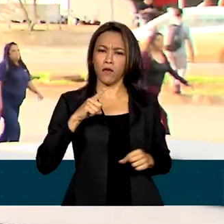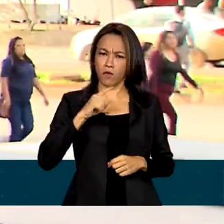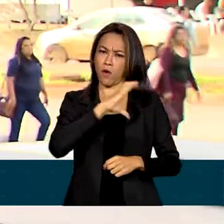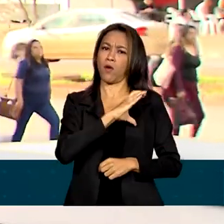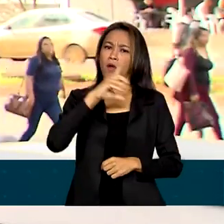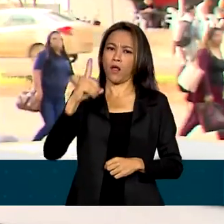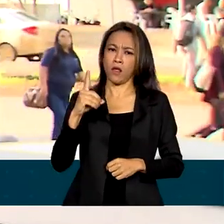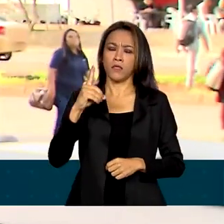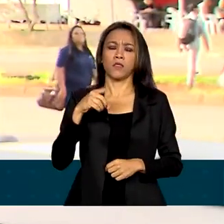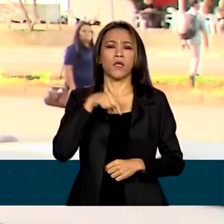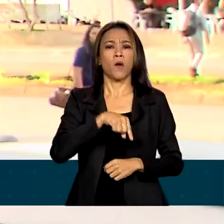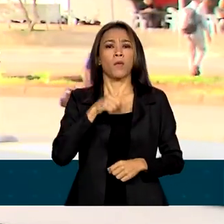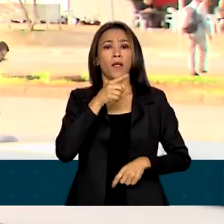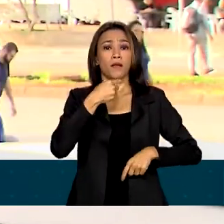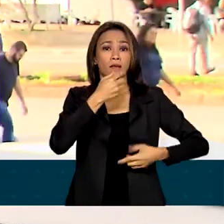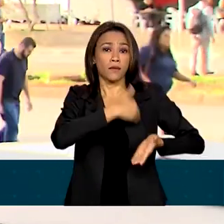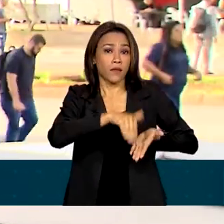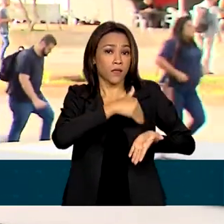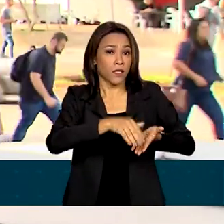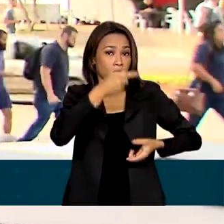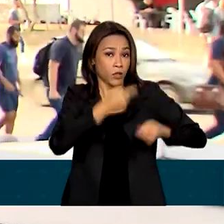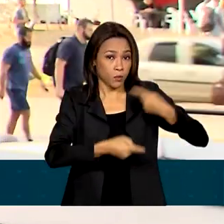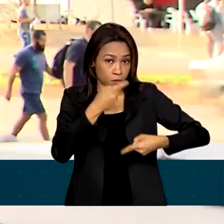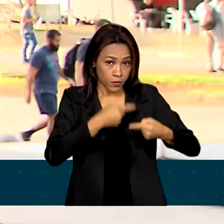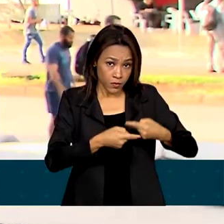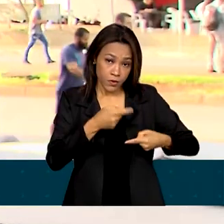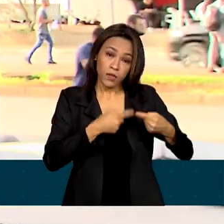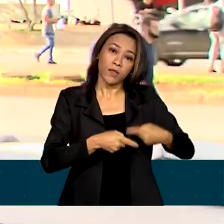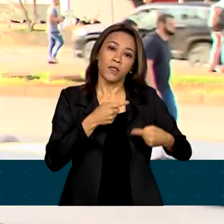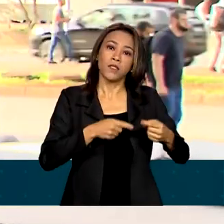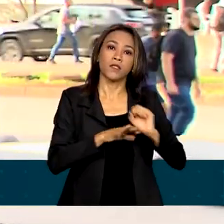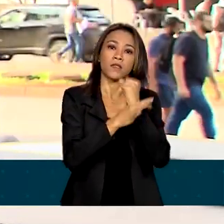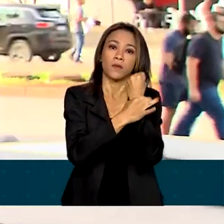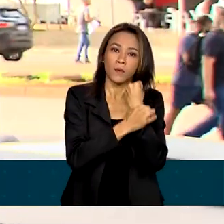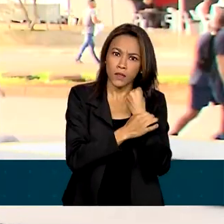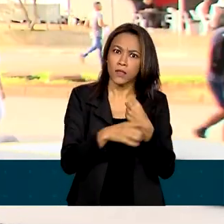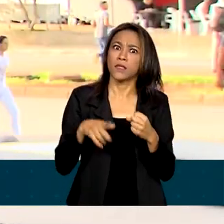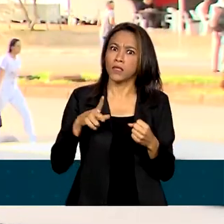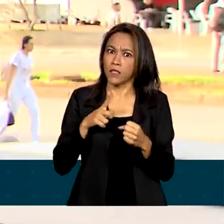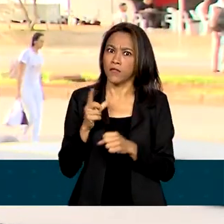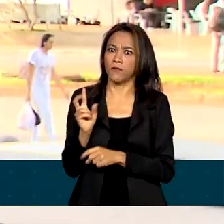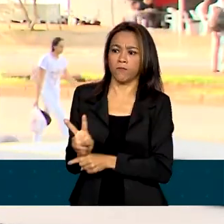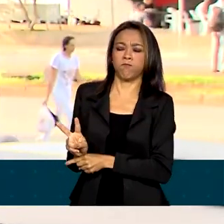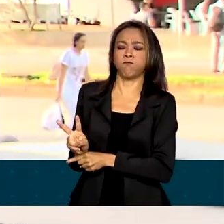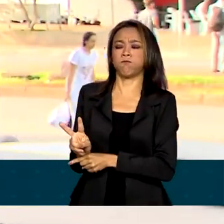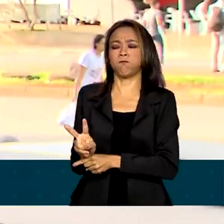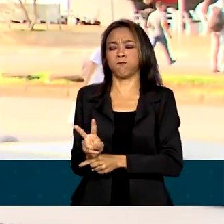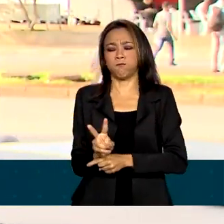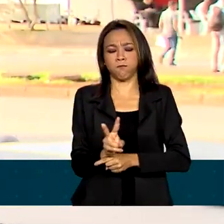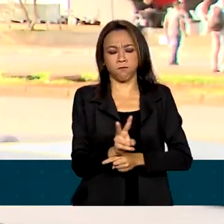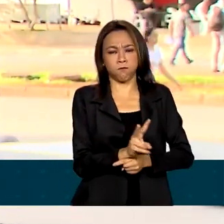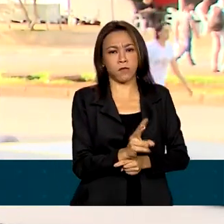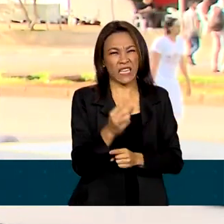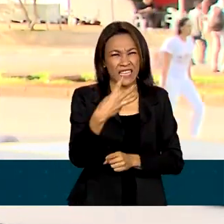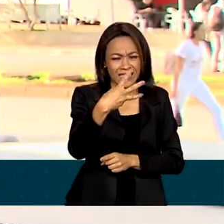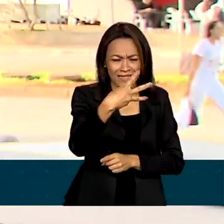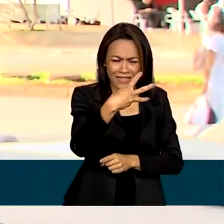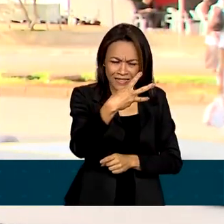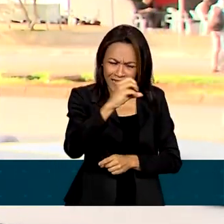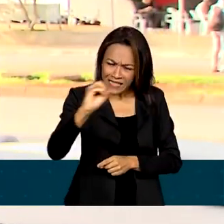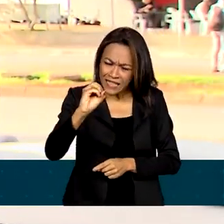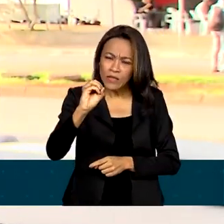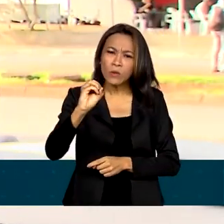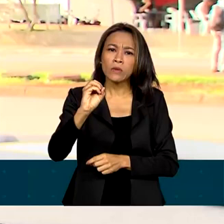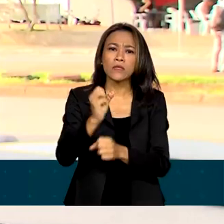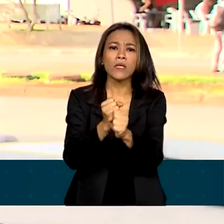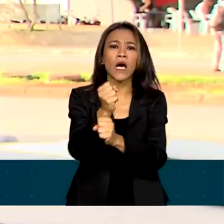de Políticas Penais do Ministério da Justiça e contou com forte esquema de segurança. Marcola, que acumula mais de 300 anos em